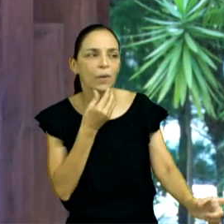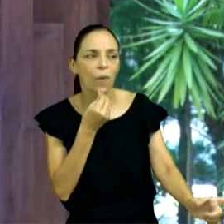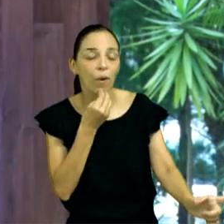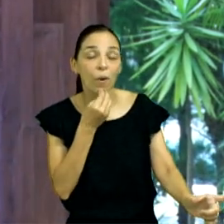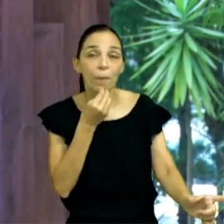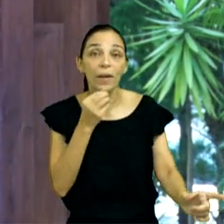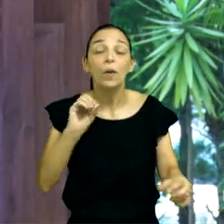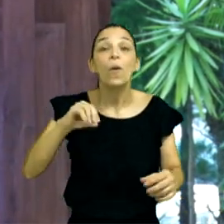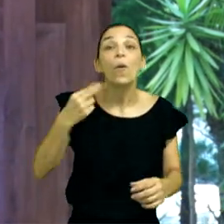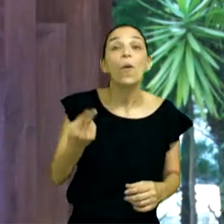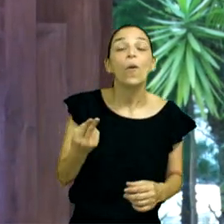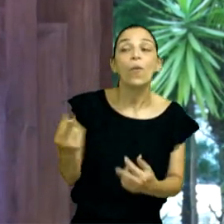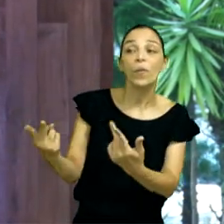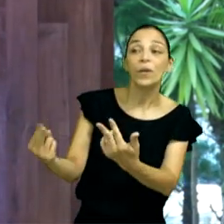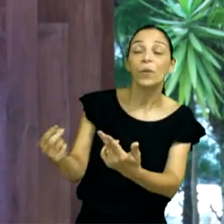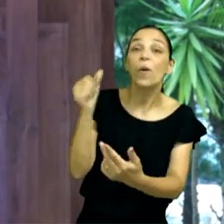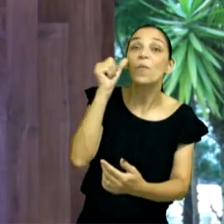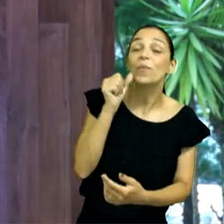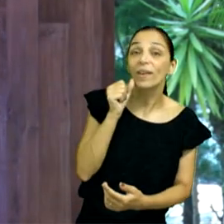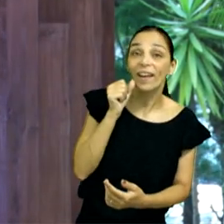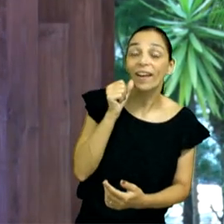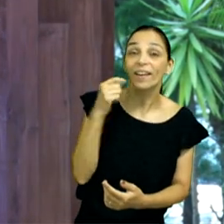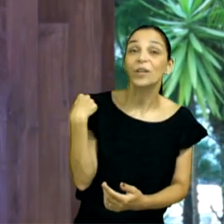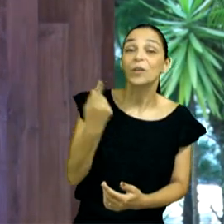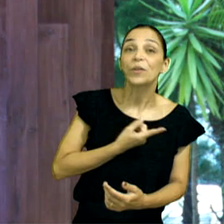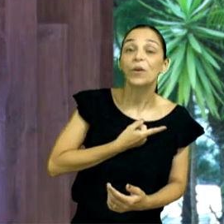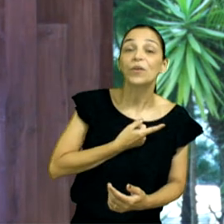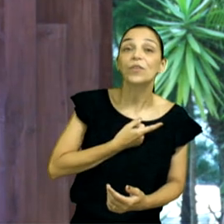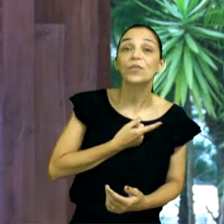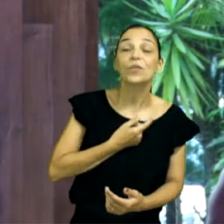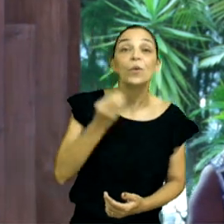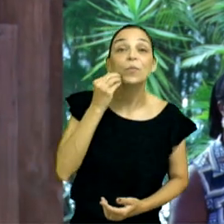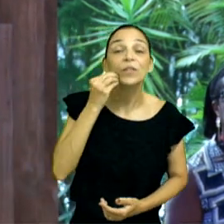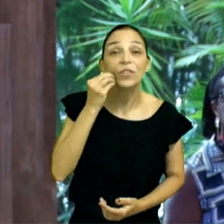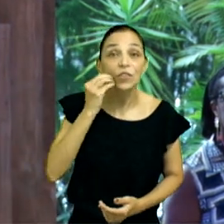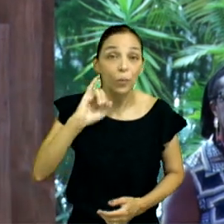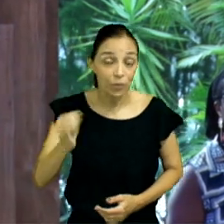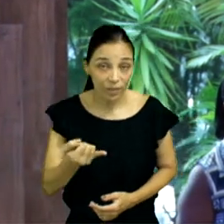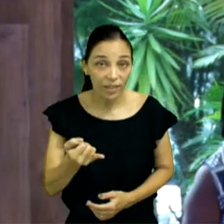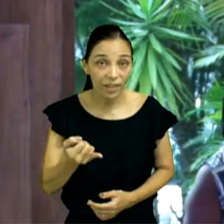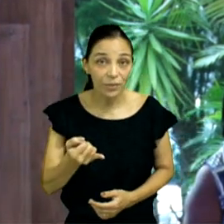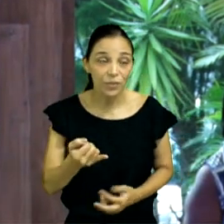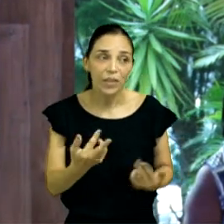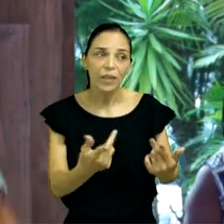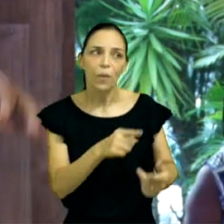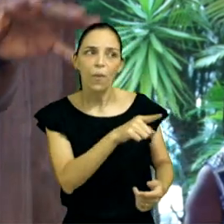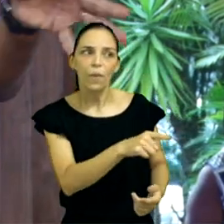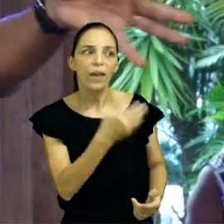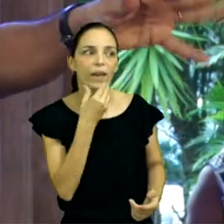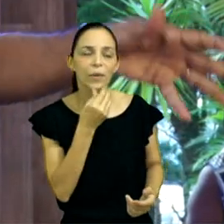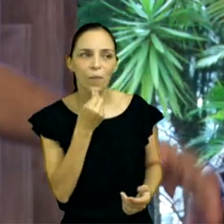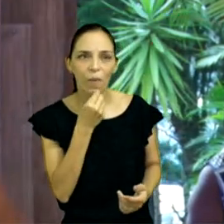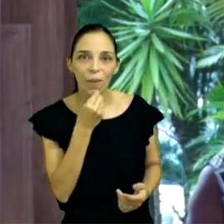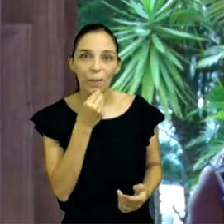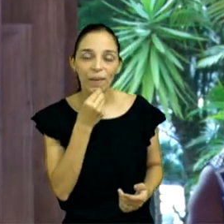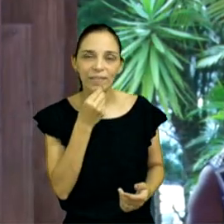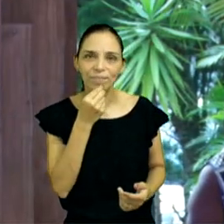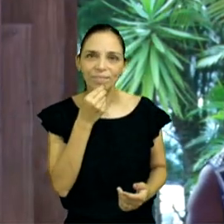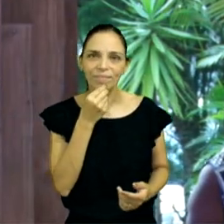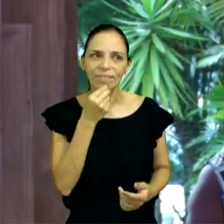Que oportunidade nós estamos aproveitando? Como estamos aproveitando essa oportunidade? Como é foi o culto hoje? Ah, mais ou menos.